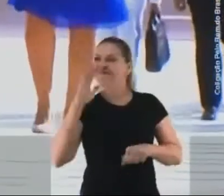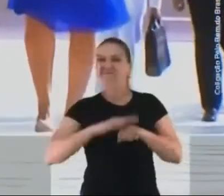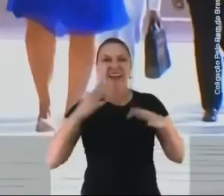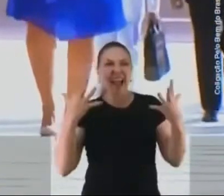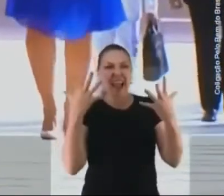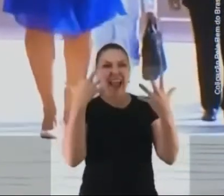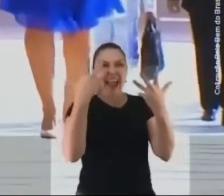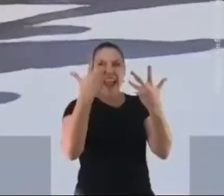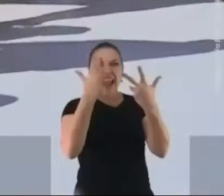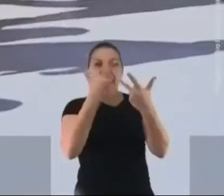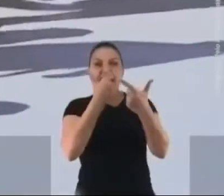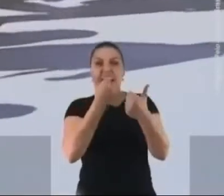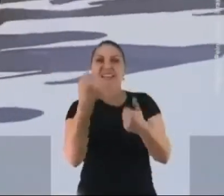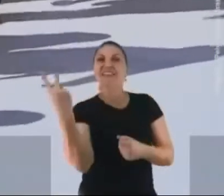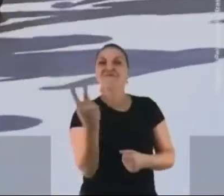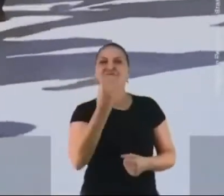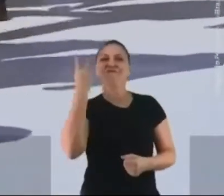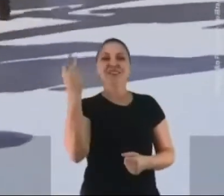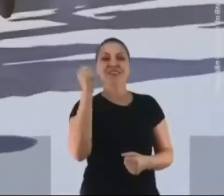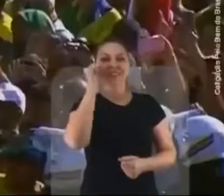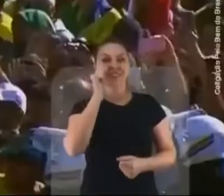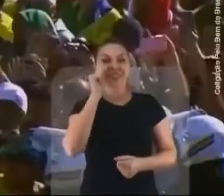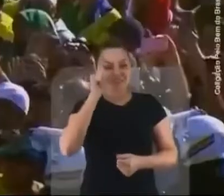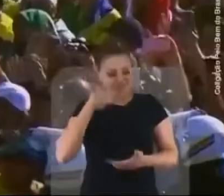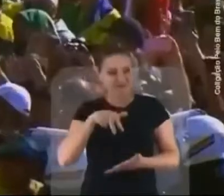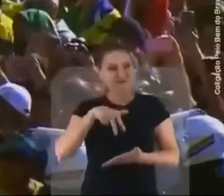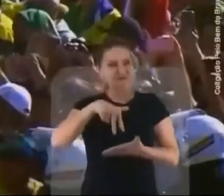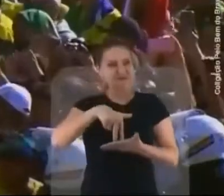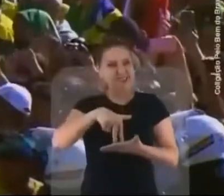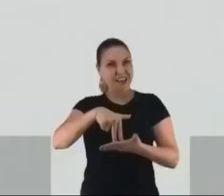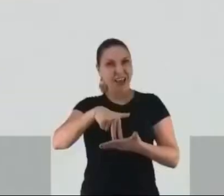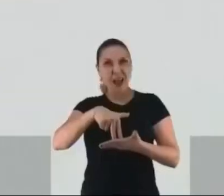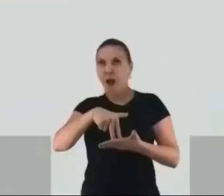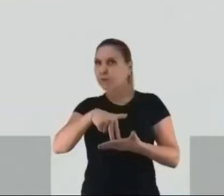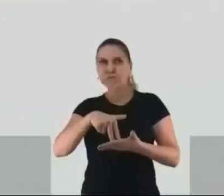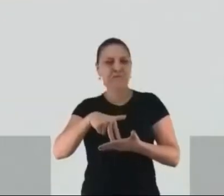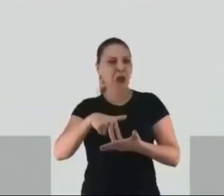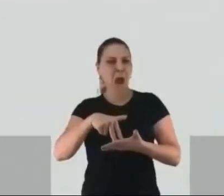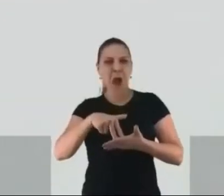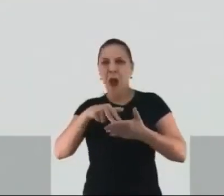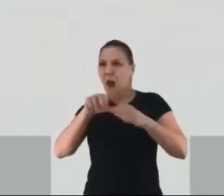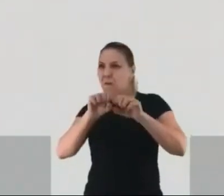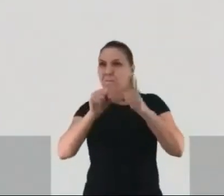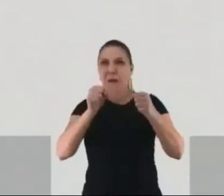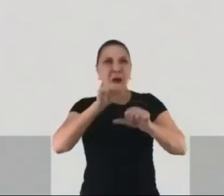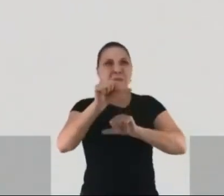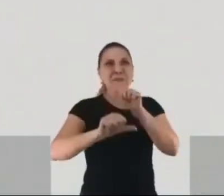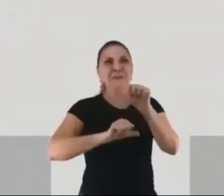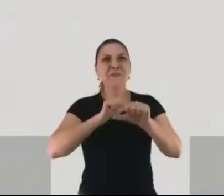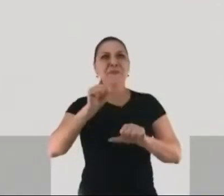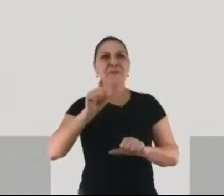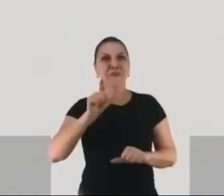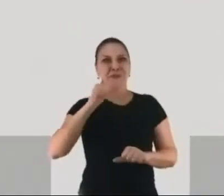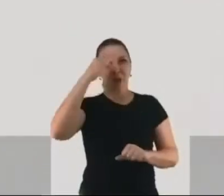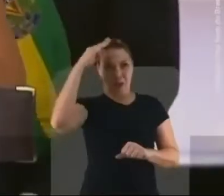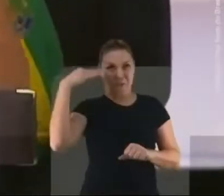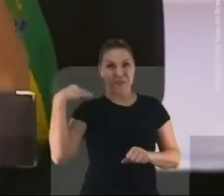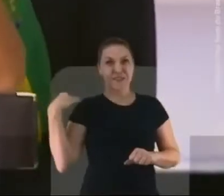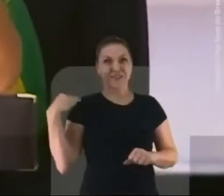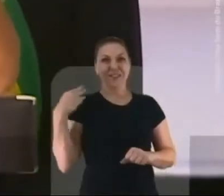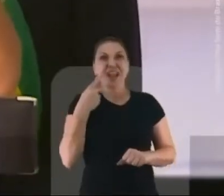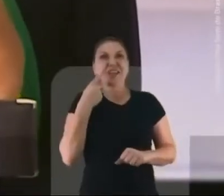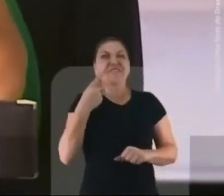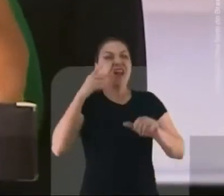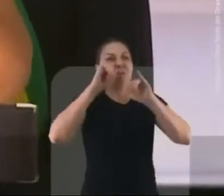belas cenas de valorização da mulher. Quebrando todos os protocolos, foi Michele quem primeiro falou à